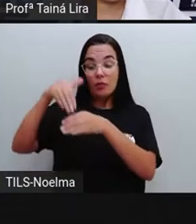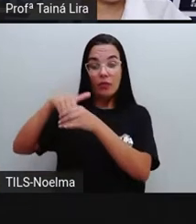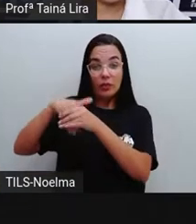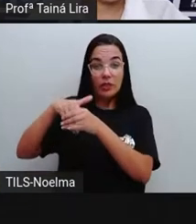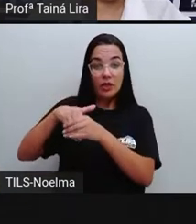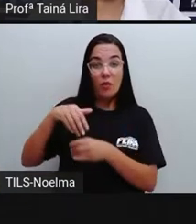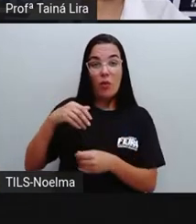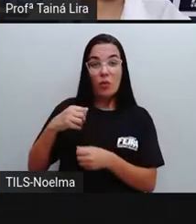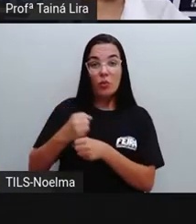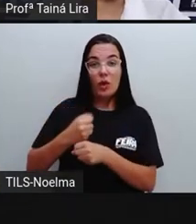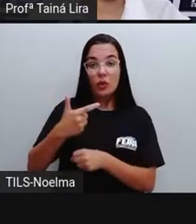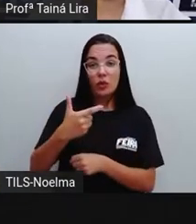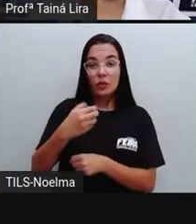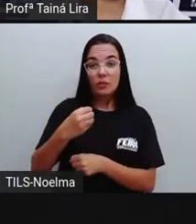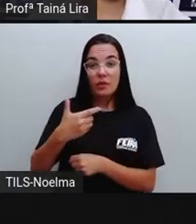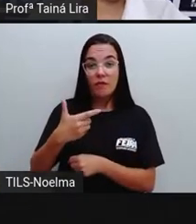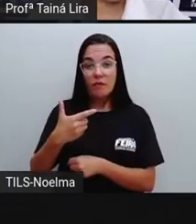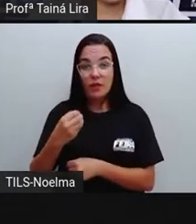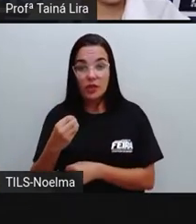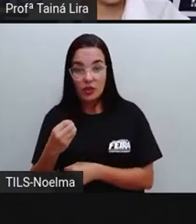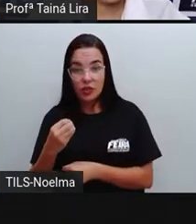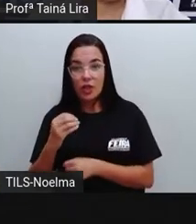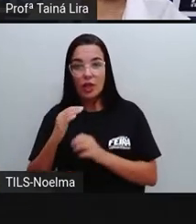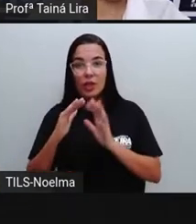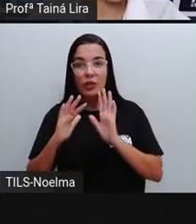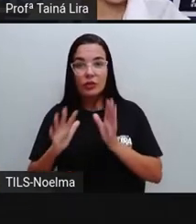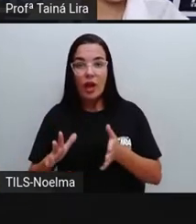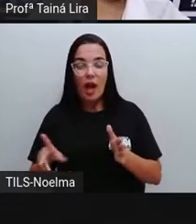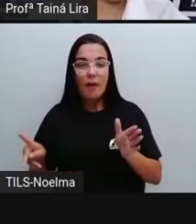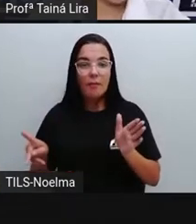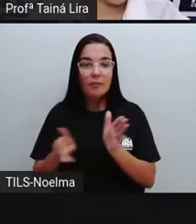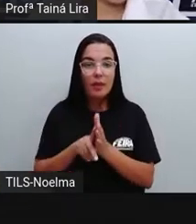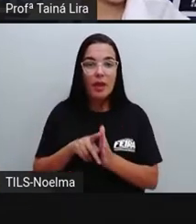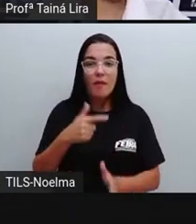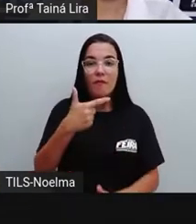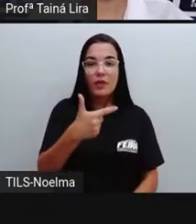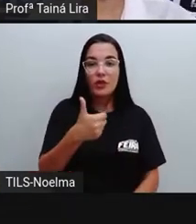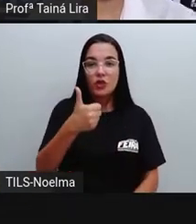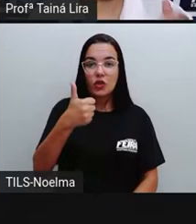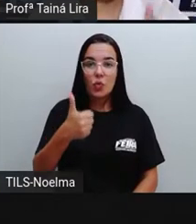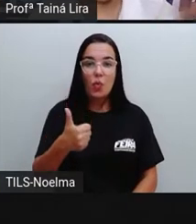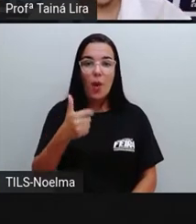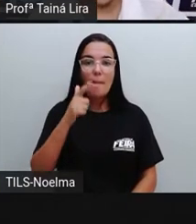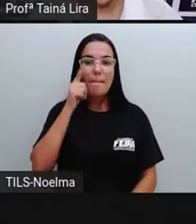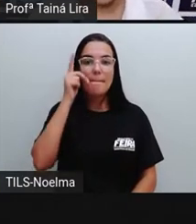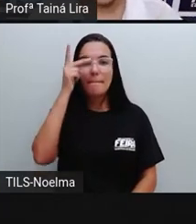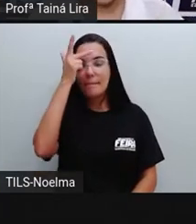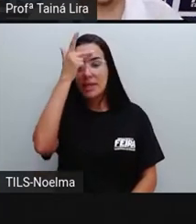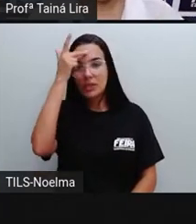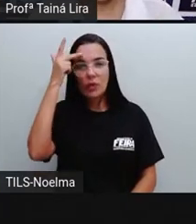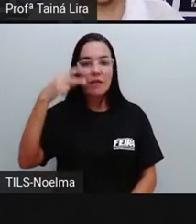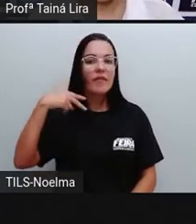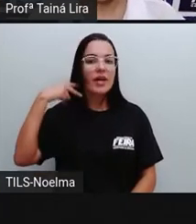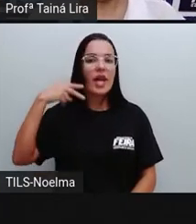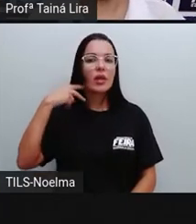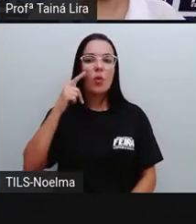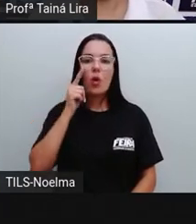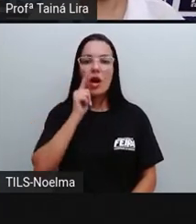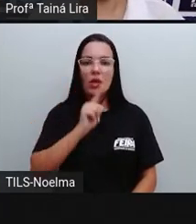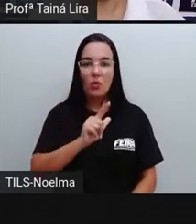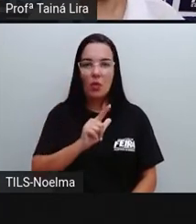vereadores presididos pelo Edil Fernando Torres, que é do partido PSD, tá?